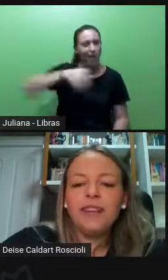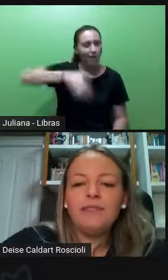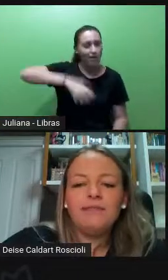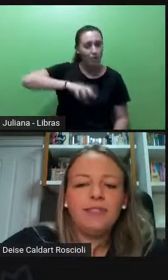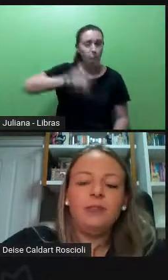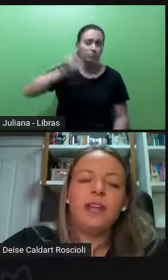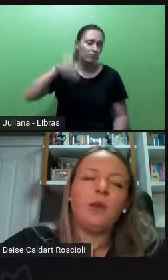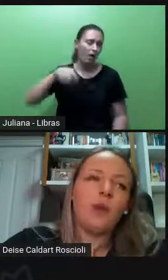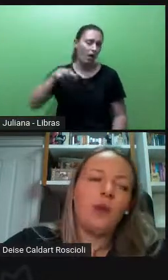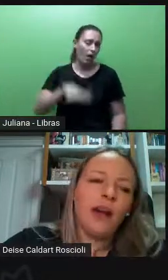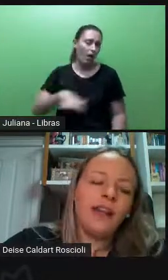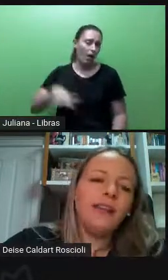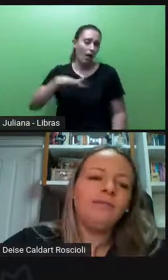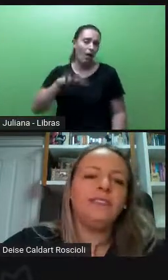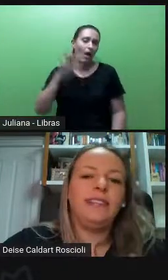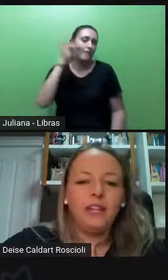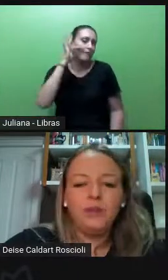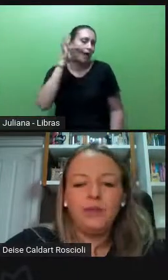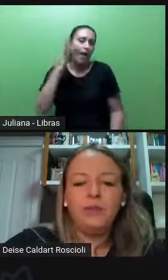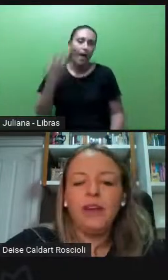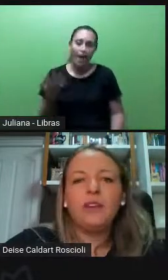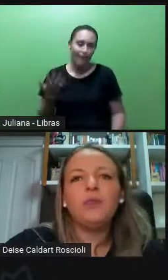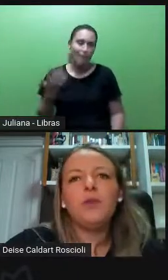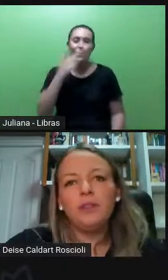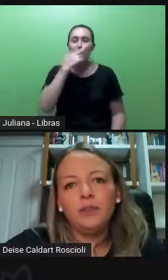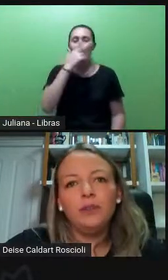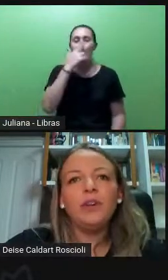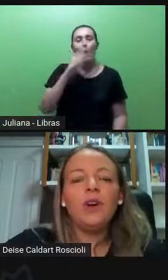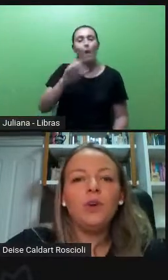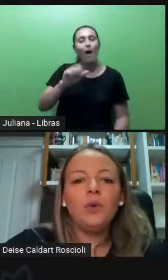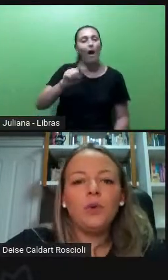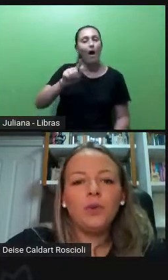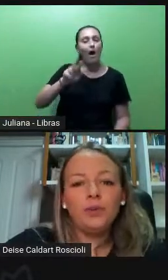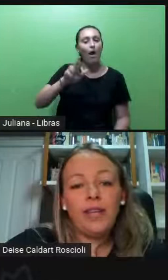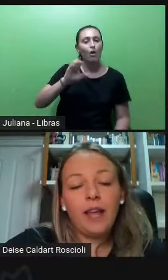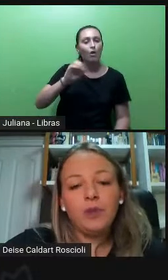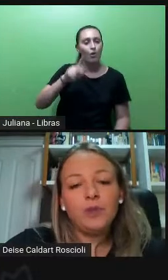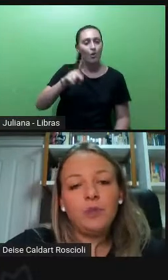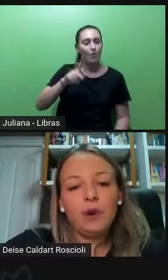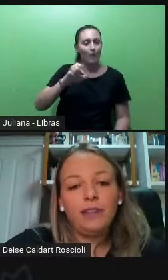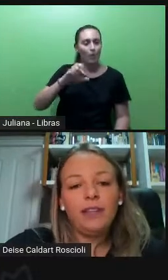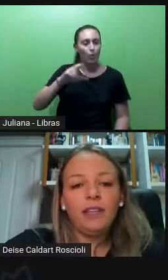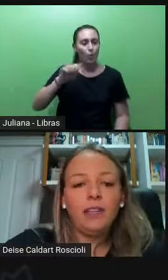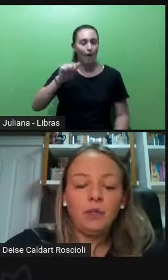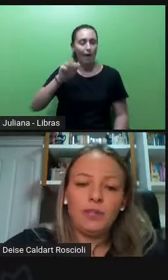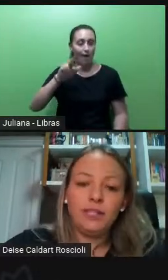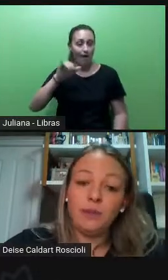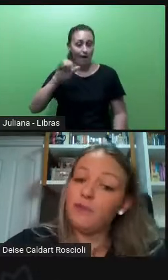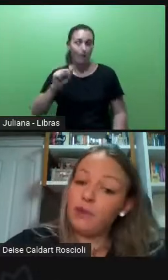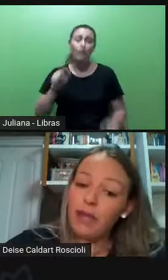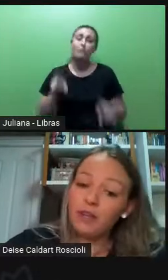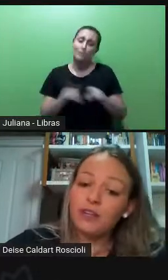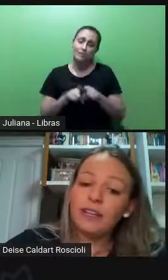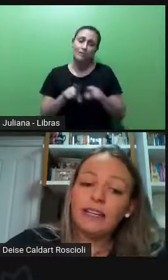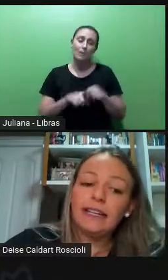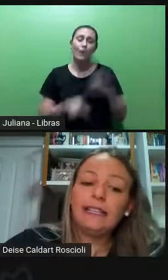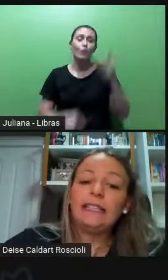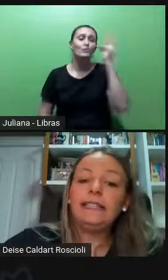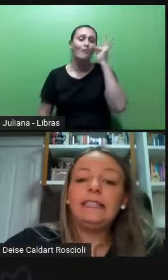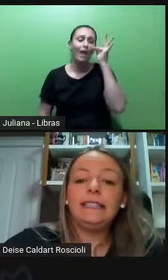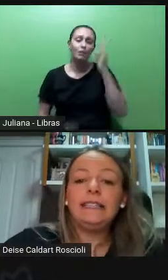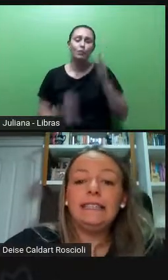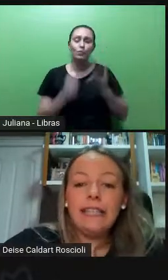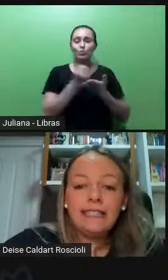técnicos, né? Tanto em agropecuária, integrado ao ensino médio, quanto o técnico em suporte e manutenção informática.